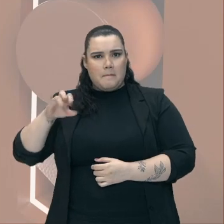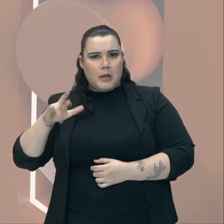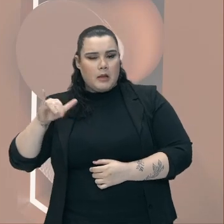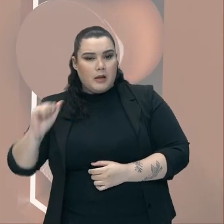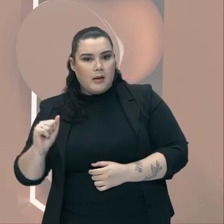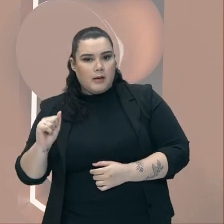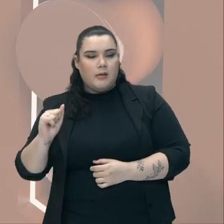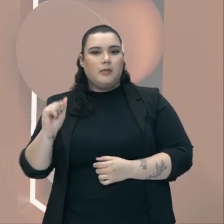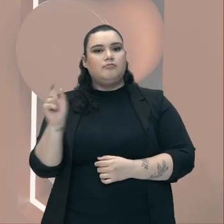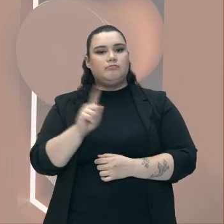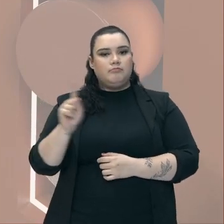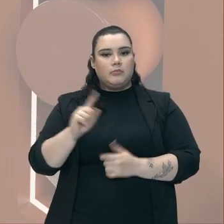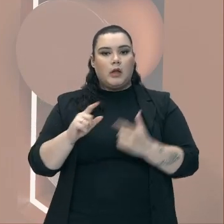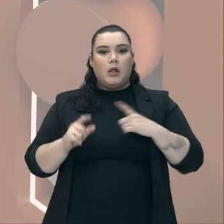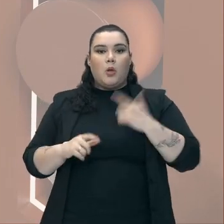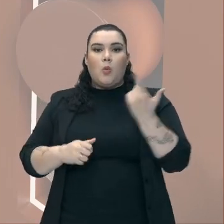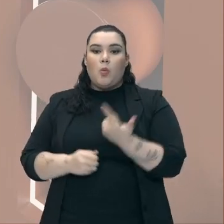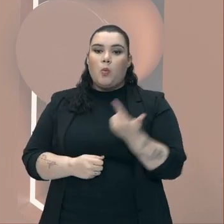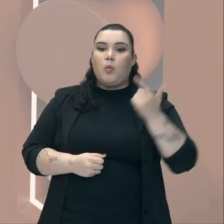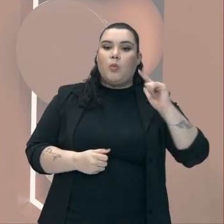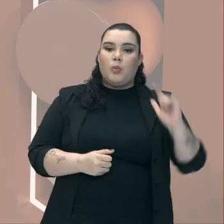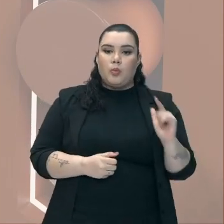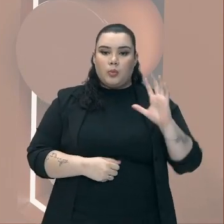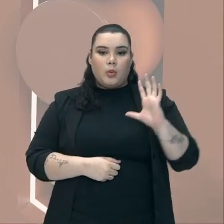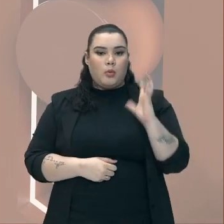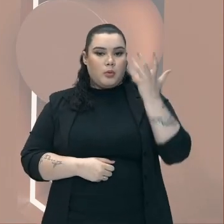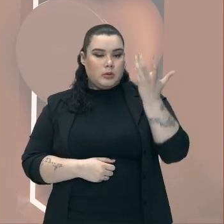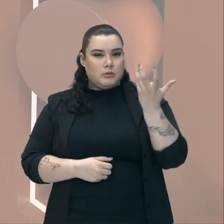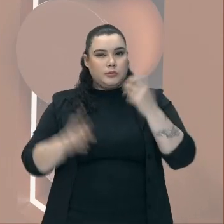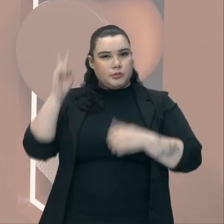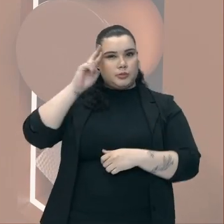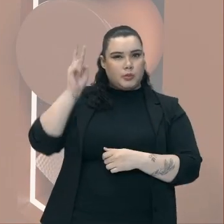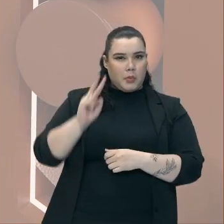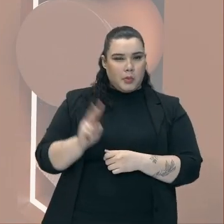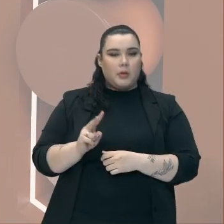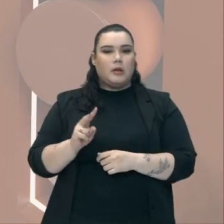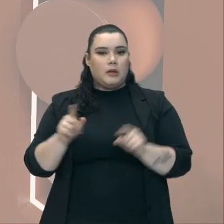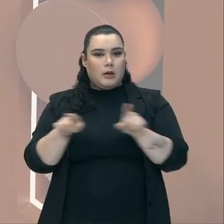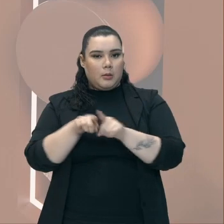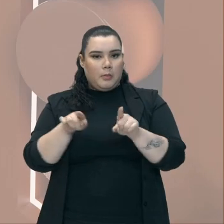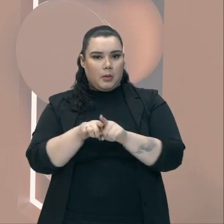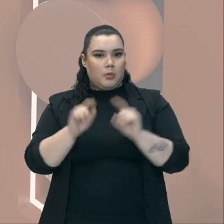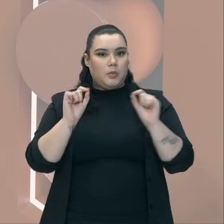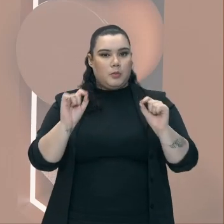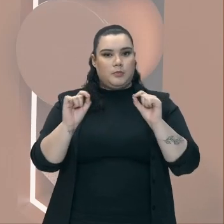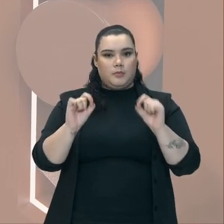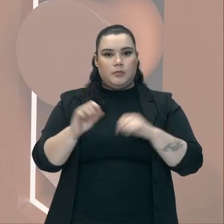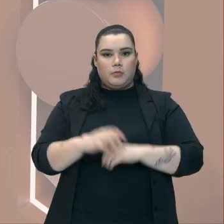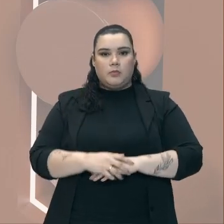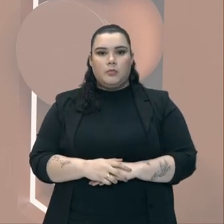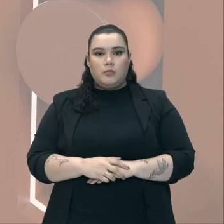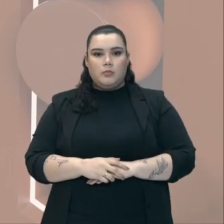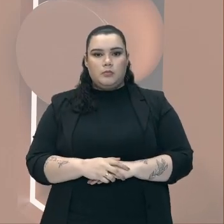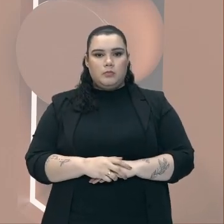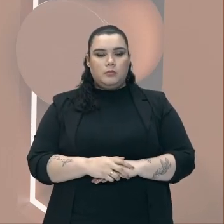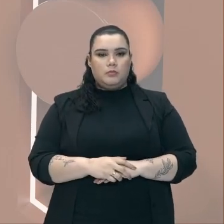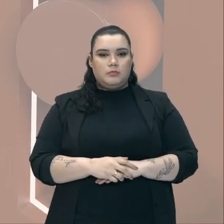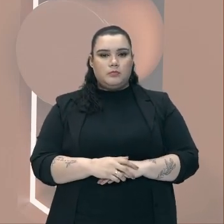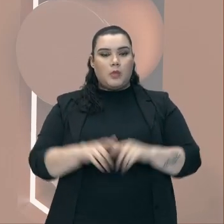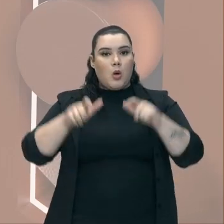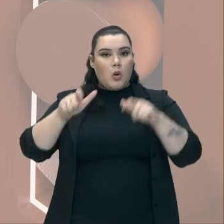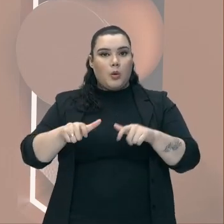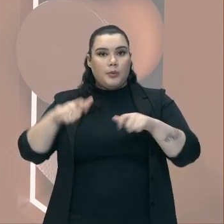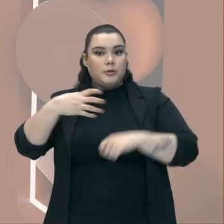metropolitano Outro fato Histórico Por assim dizer Aconteceu ali Na capitania Da